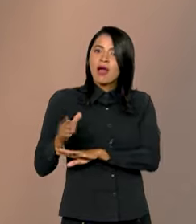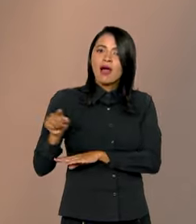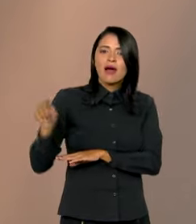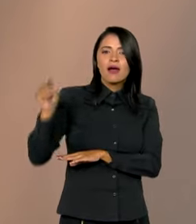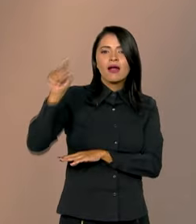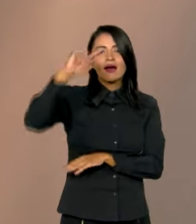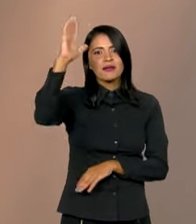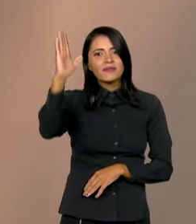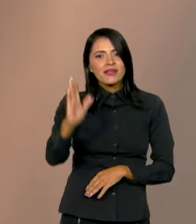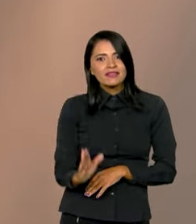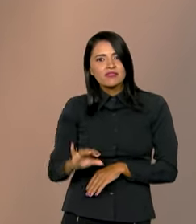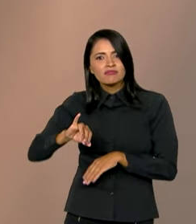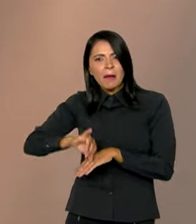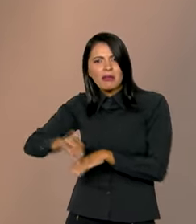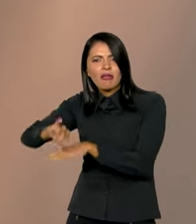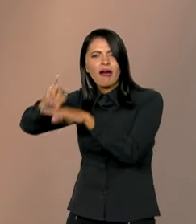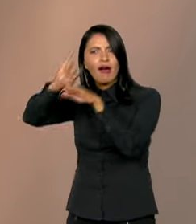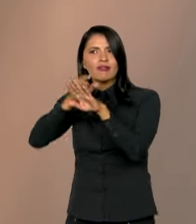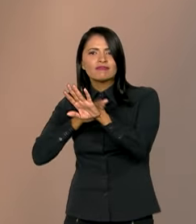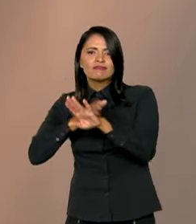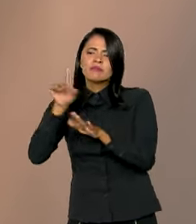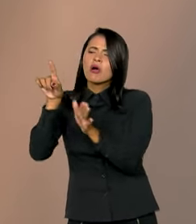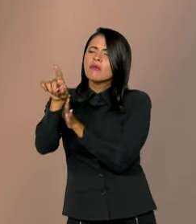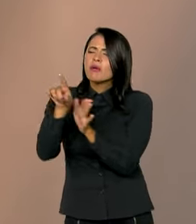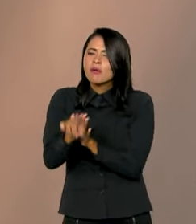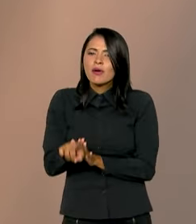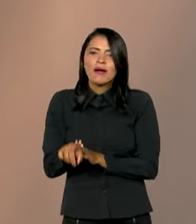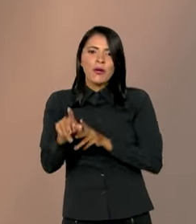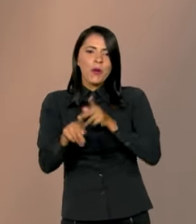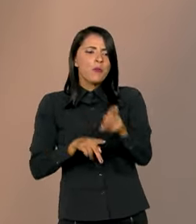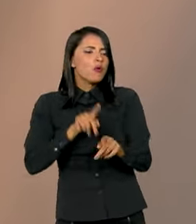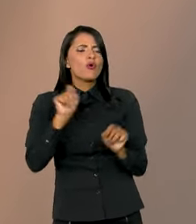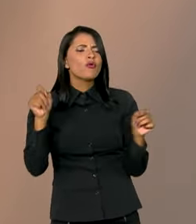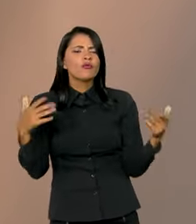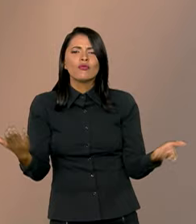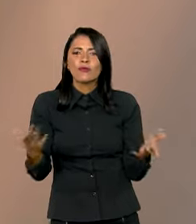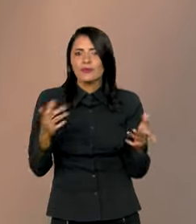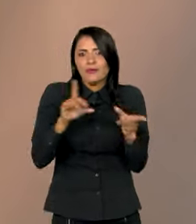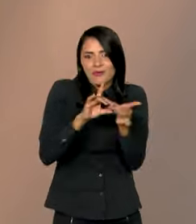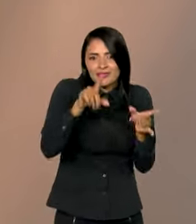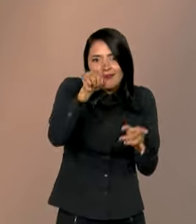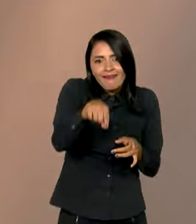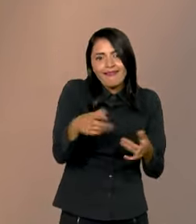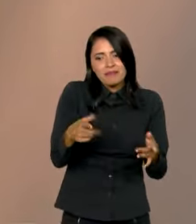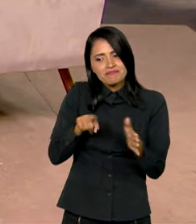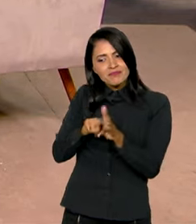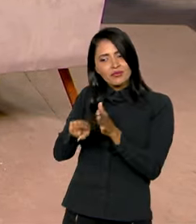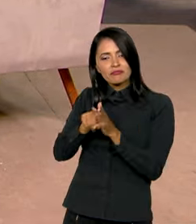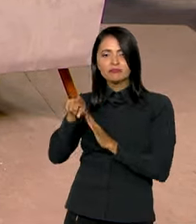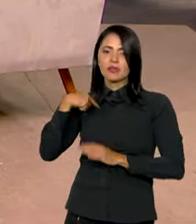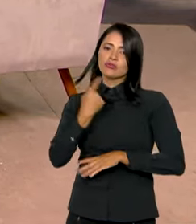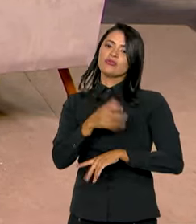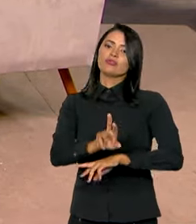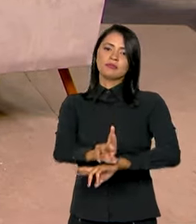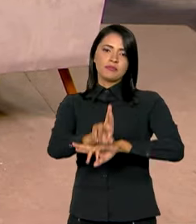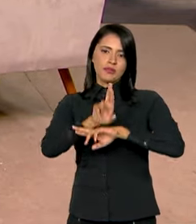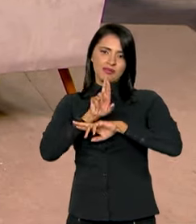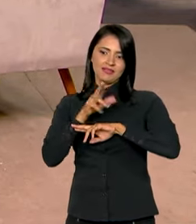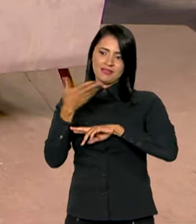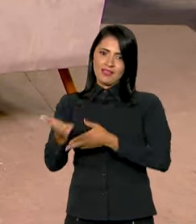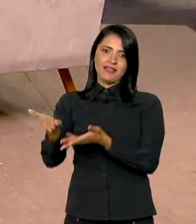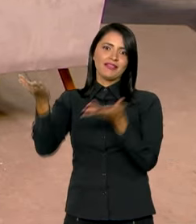fomos em todas as capitais do Brasil perguntando para o povo brasileiro, que democracia é isso? Nós somos meros representantes da